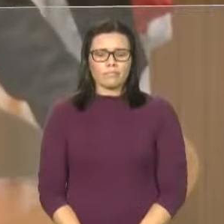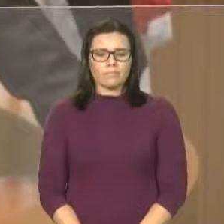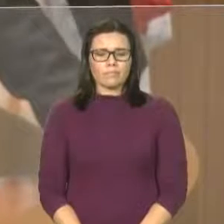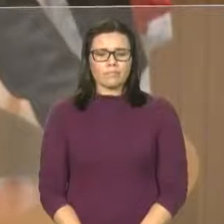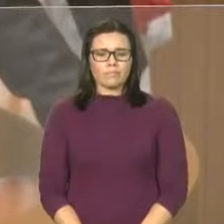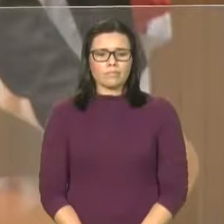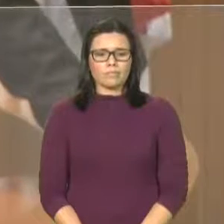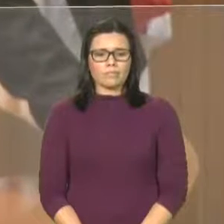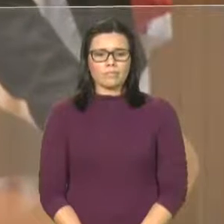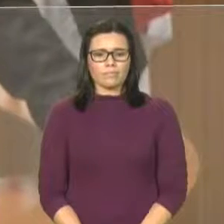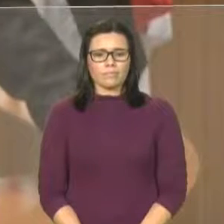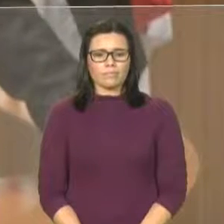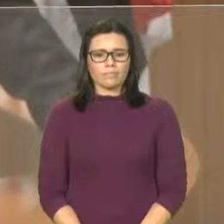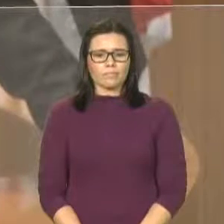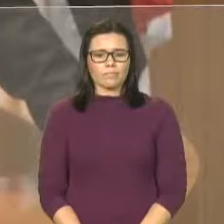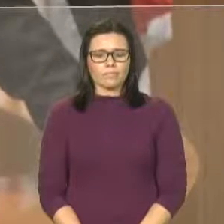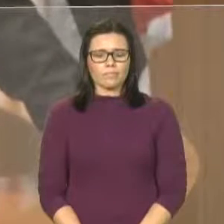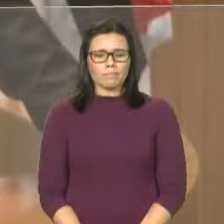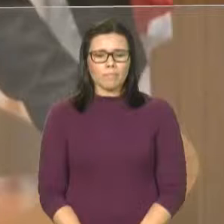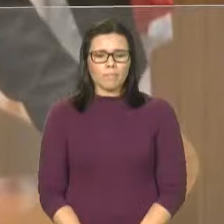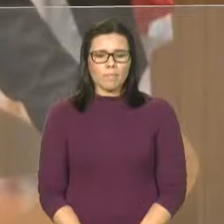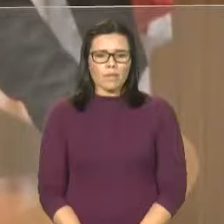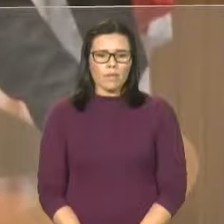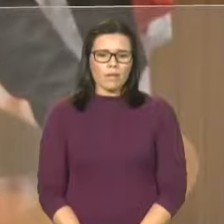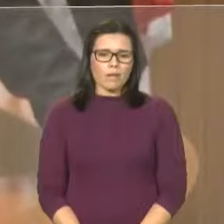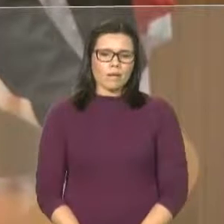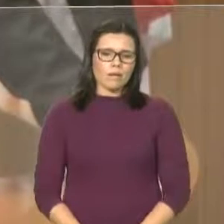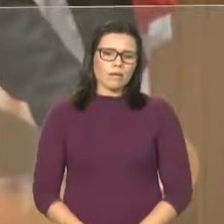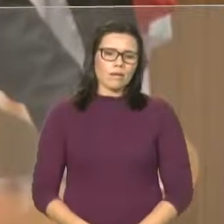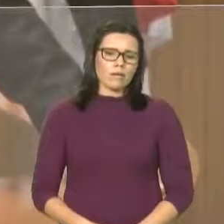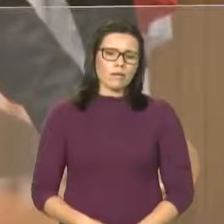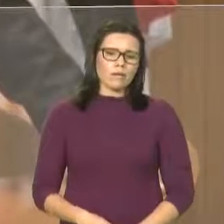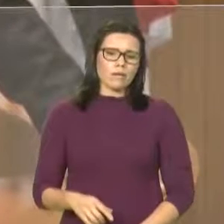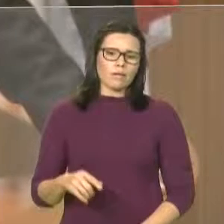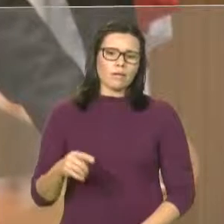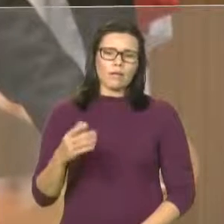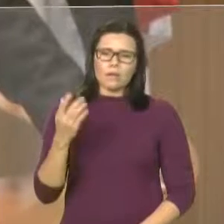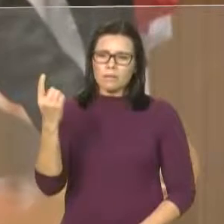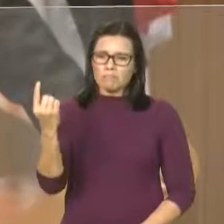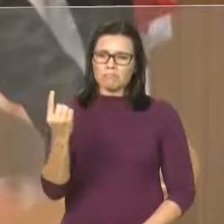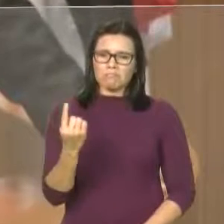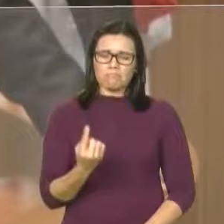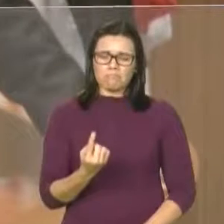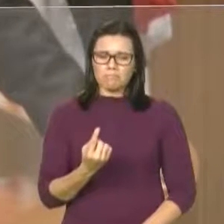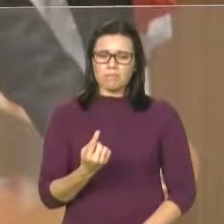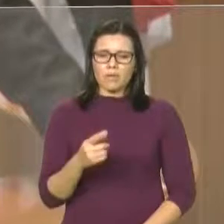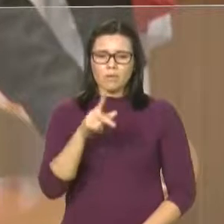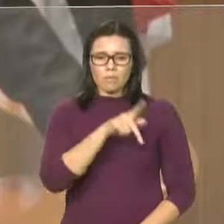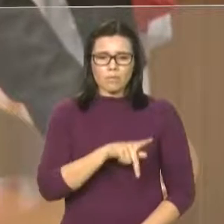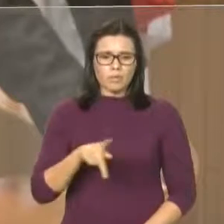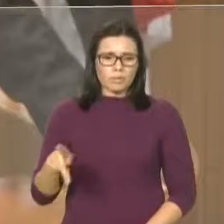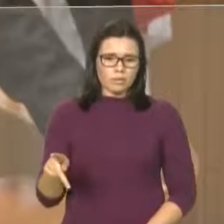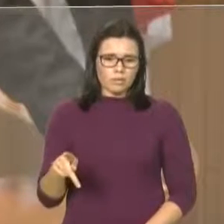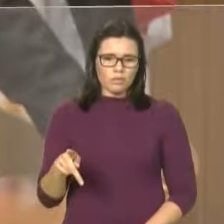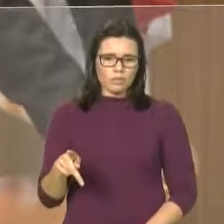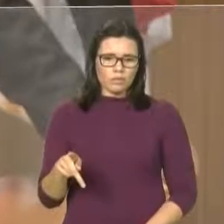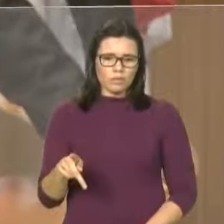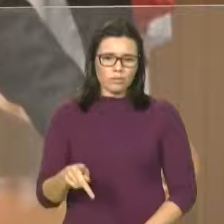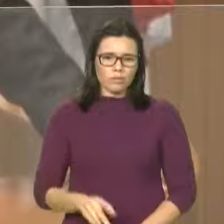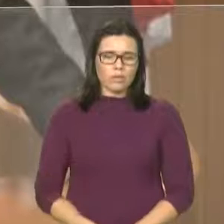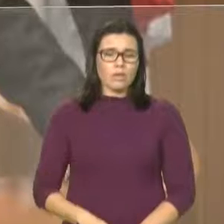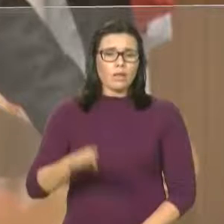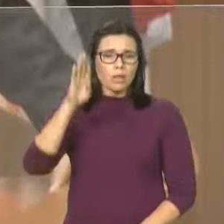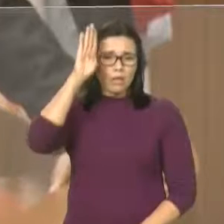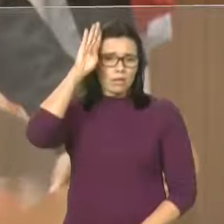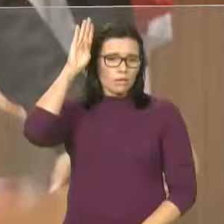sessão plenária, a visita do ilustre presidente da Academia Imperatrizense de